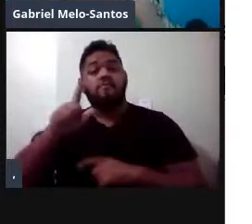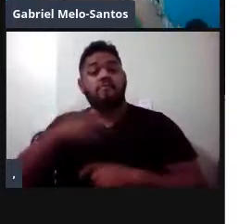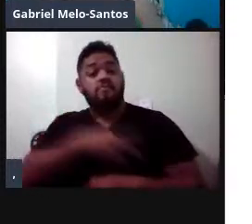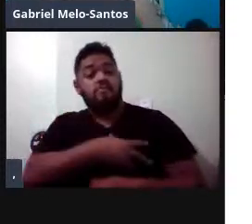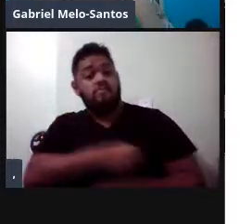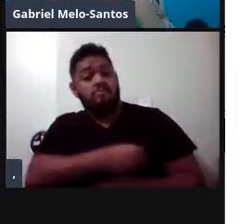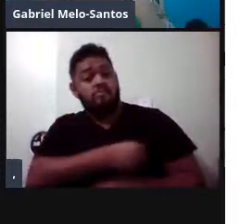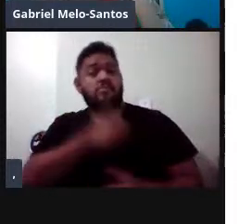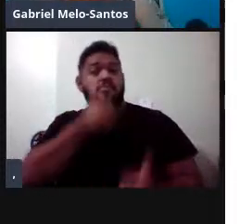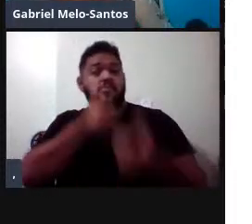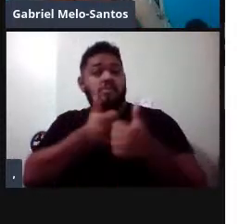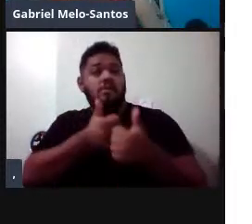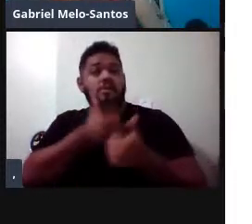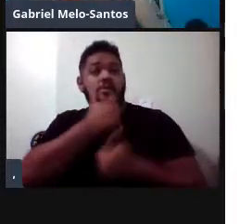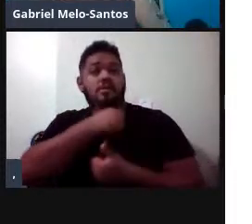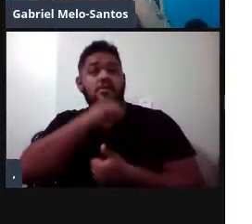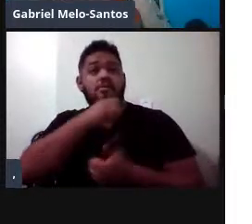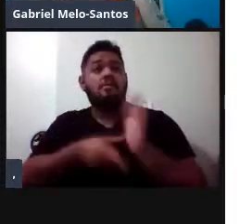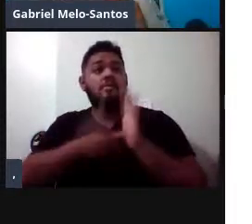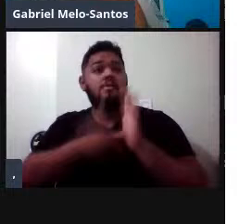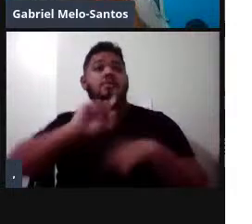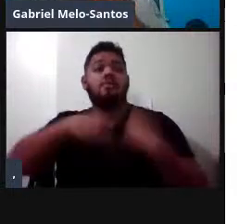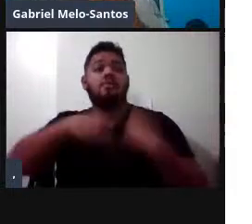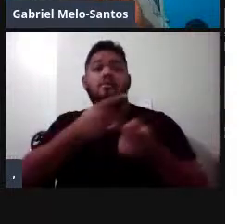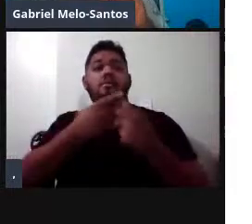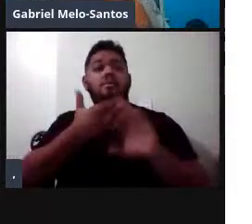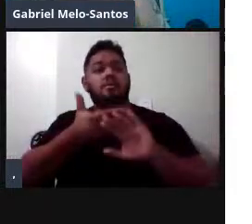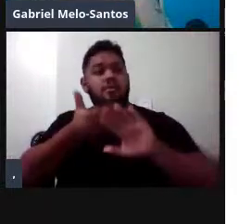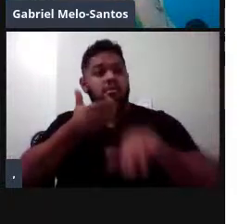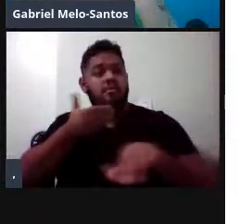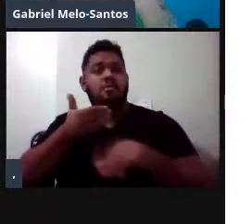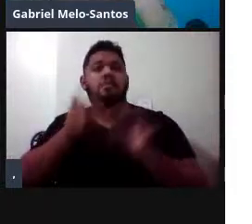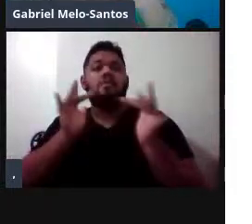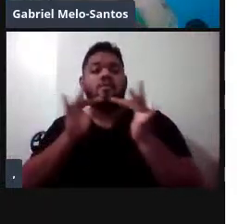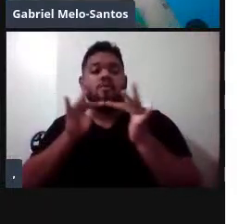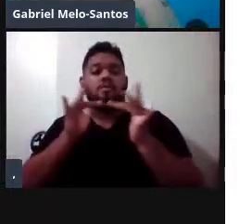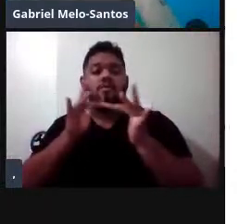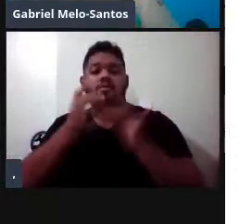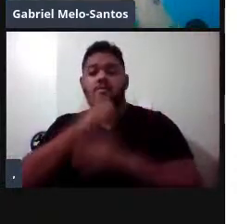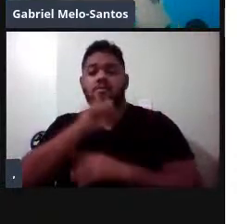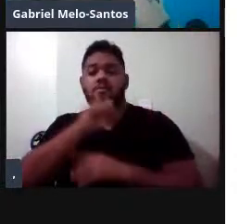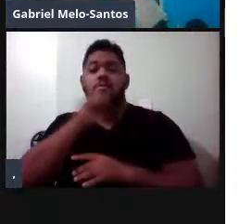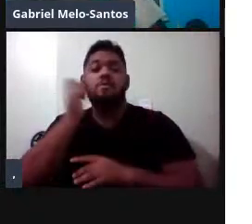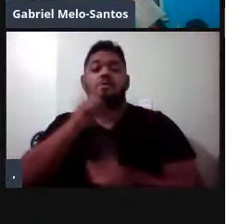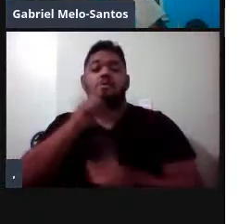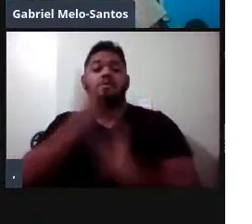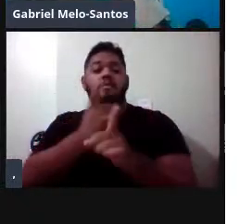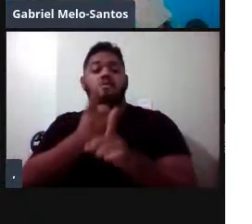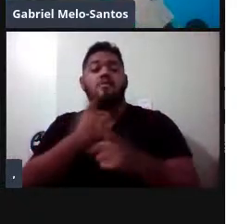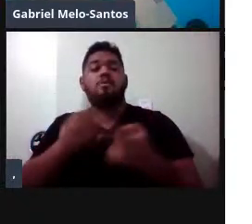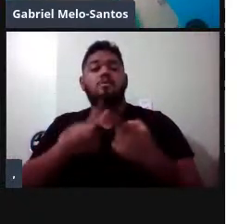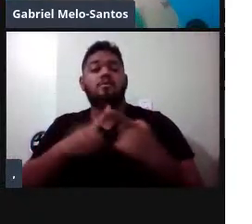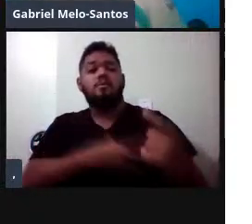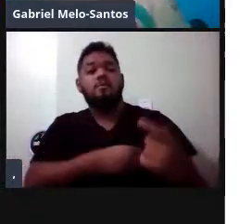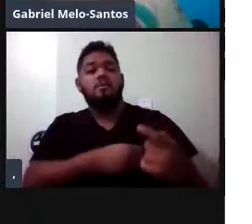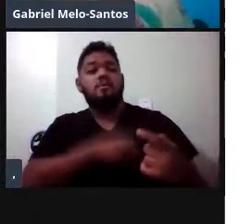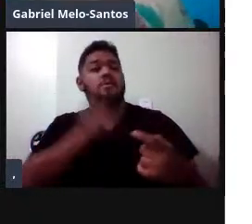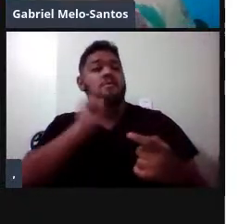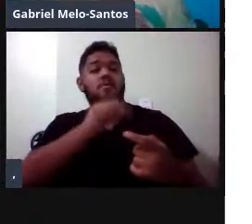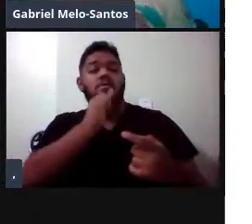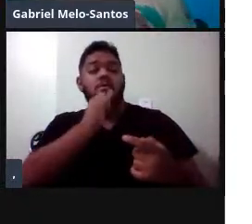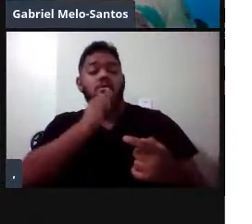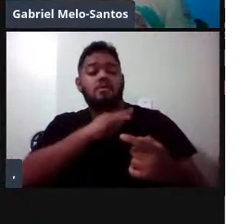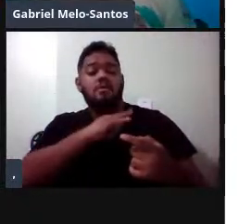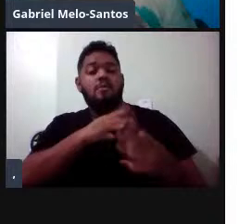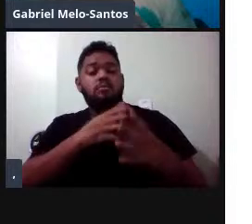em contato físico com a mãe a gente conseguia identificar que era o filhote porque vocês vão ver que saem bolhas do espiráculo do orificio espiratório desse animal